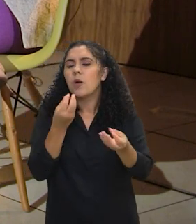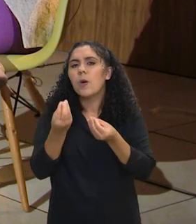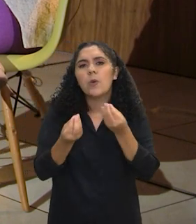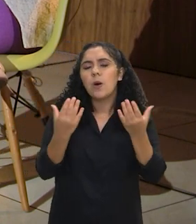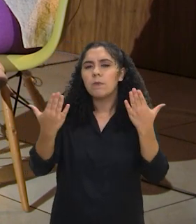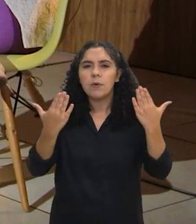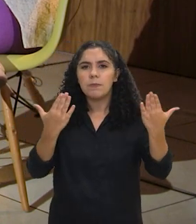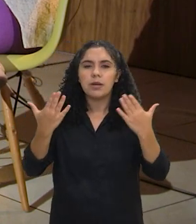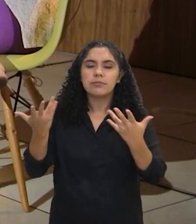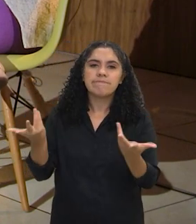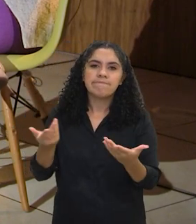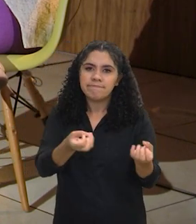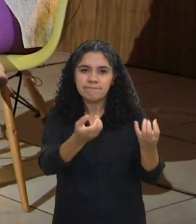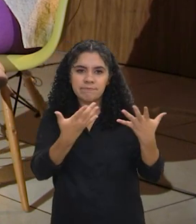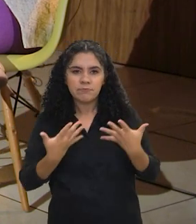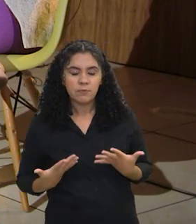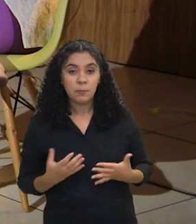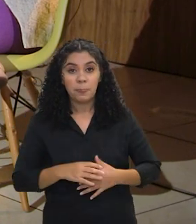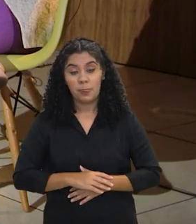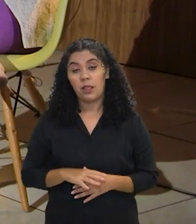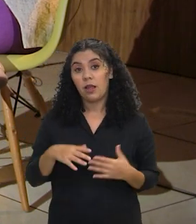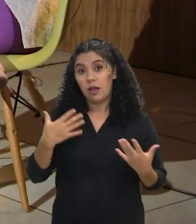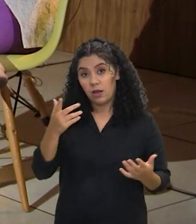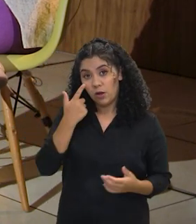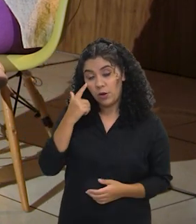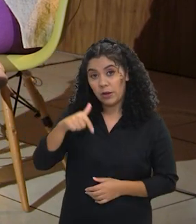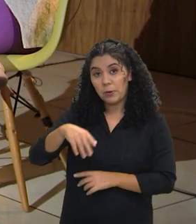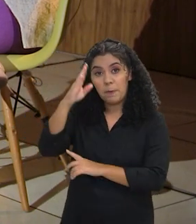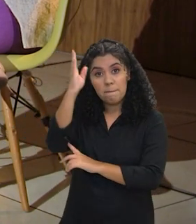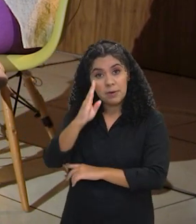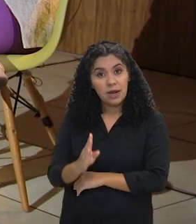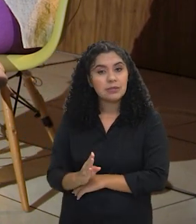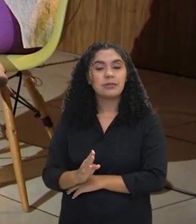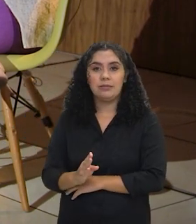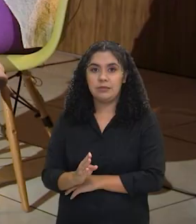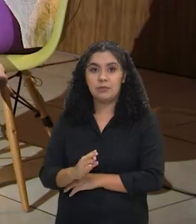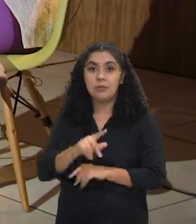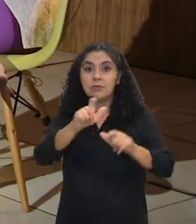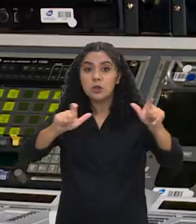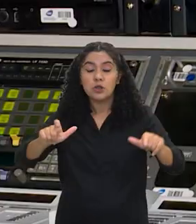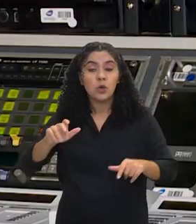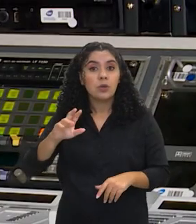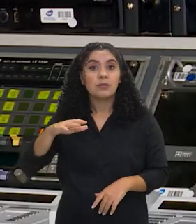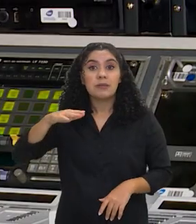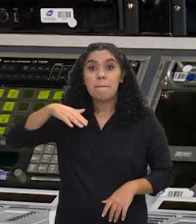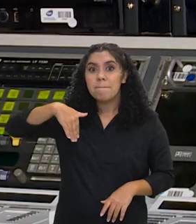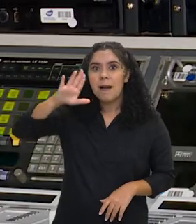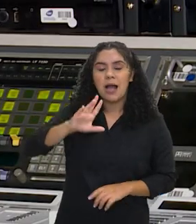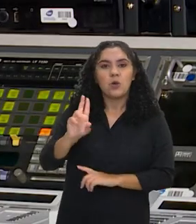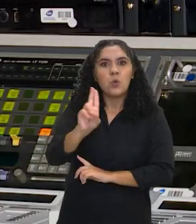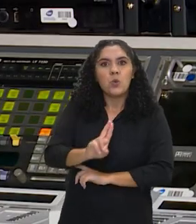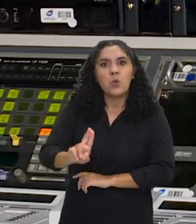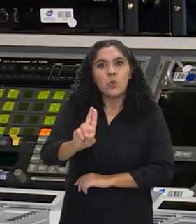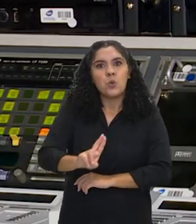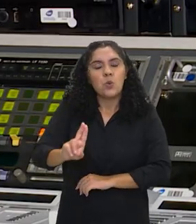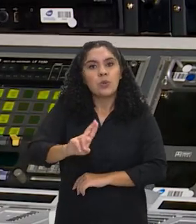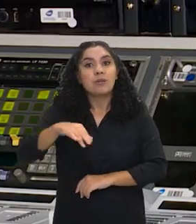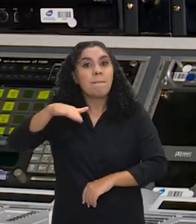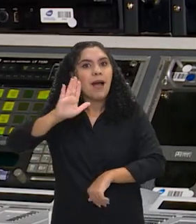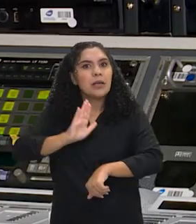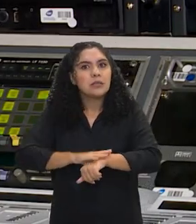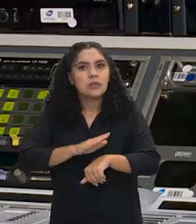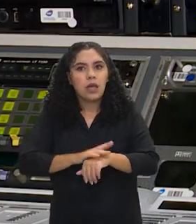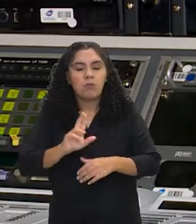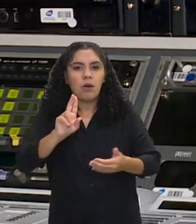em relação a outros países? Olha, o Brasil é um dos maiores usuários, onde os cidadãos mais tempo